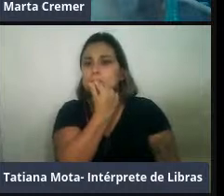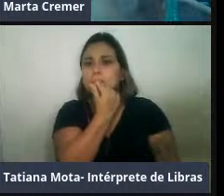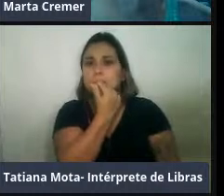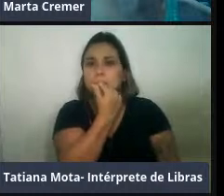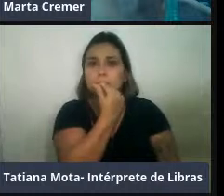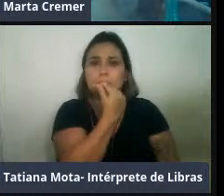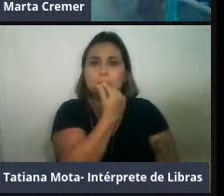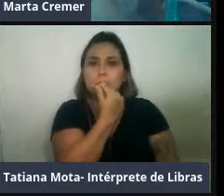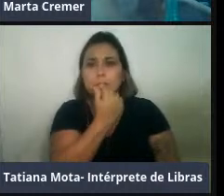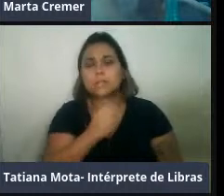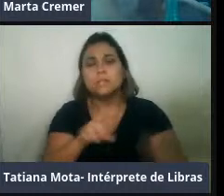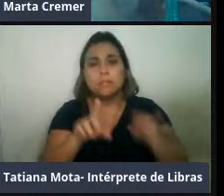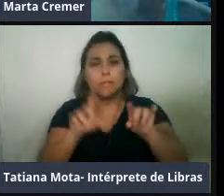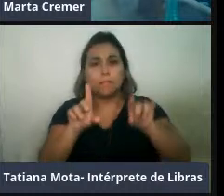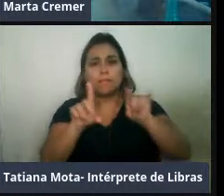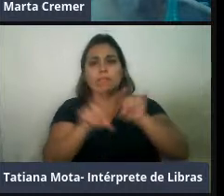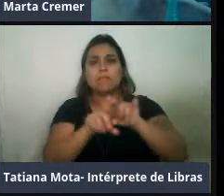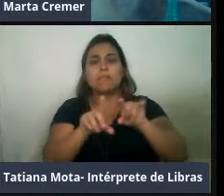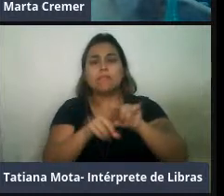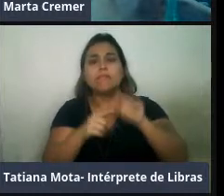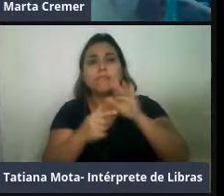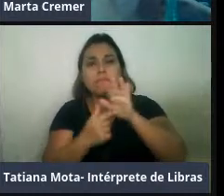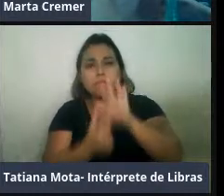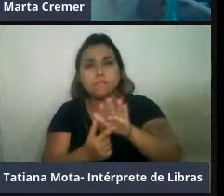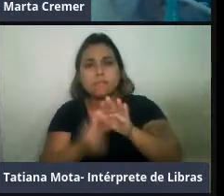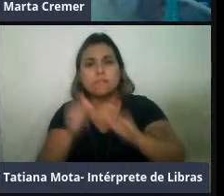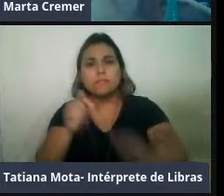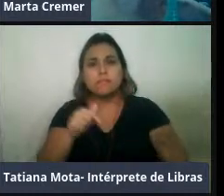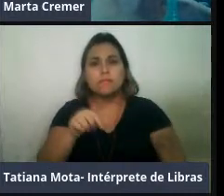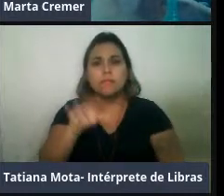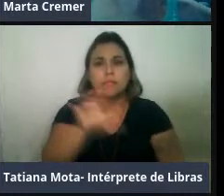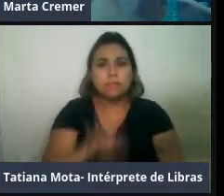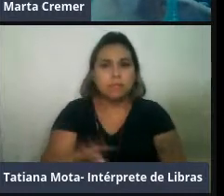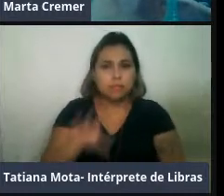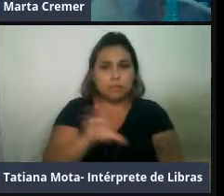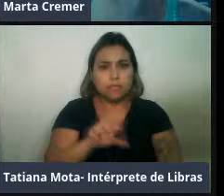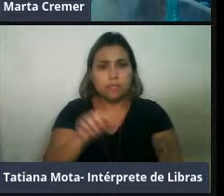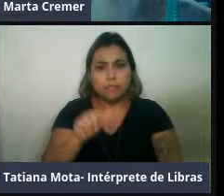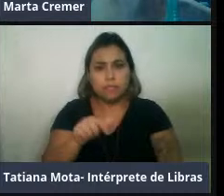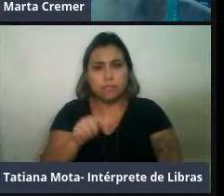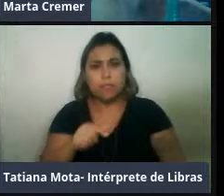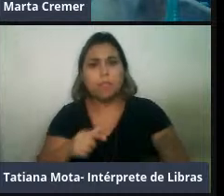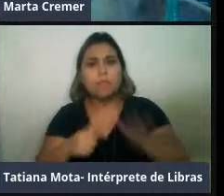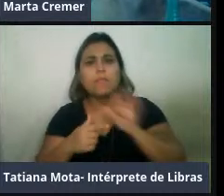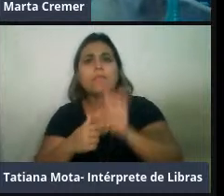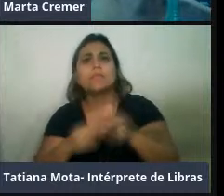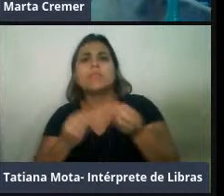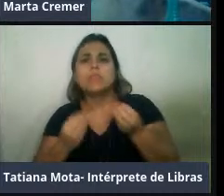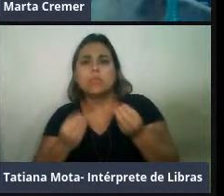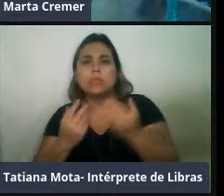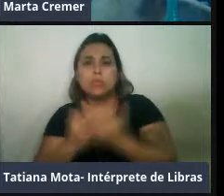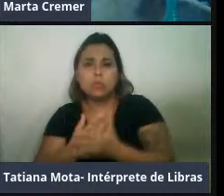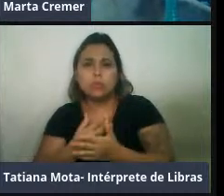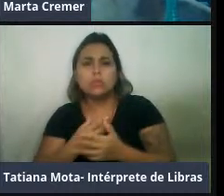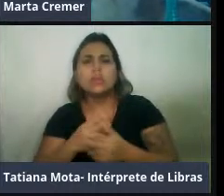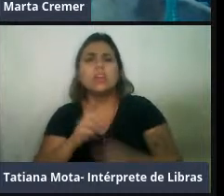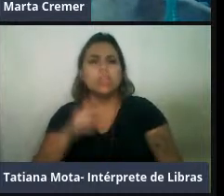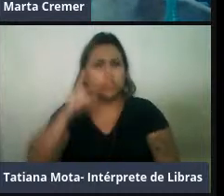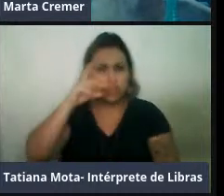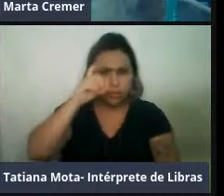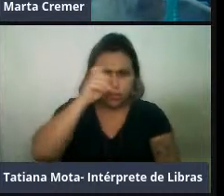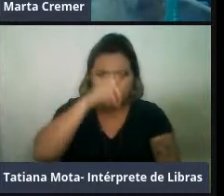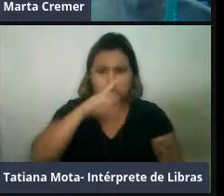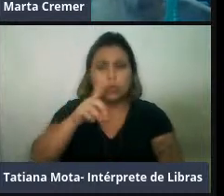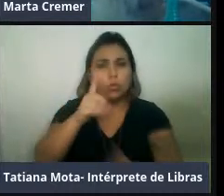registros aqui na costa sul do Brasil, né, um que outro encalha de Focena spinipines, mas são raros, as ocorrências de